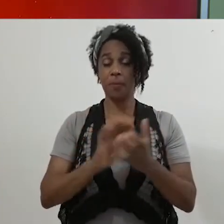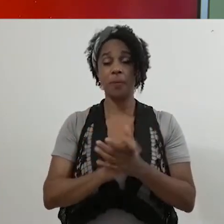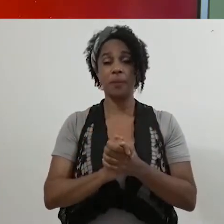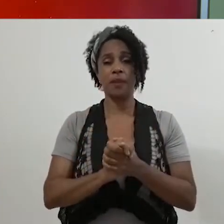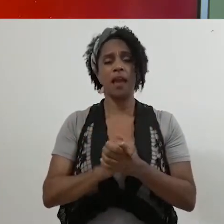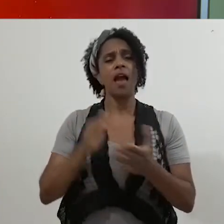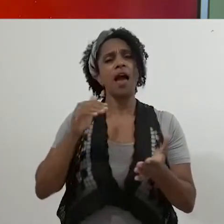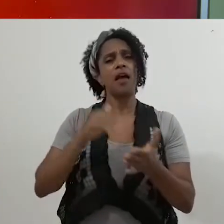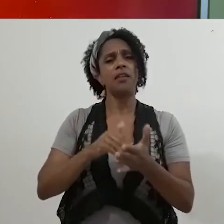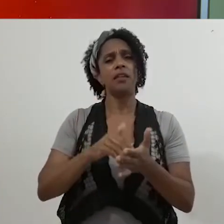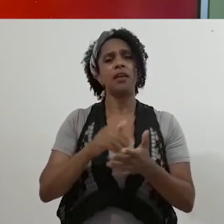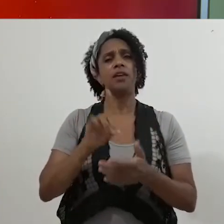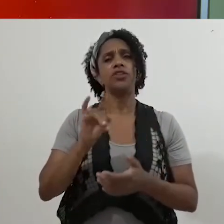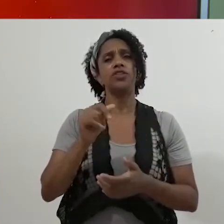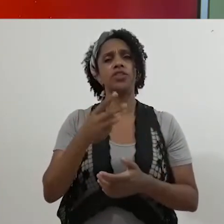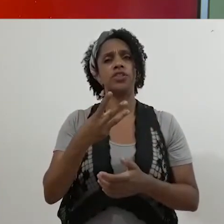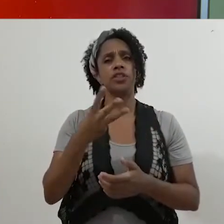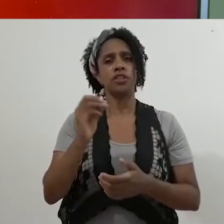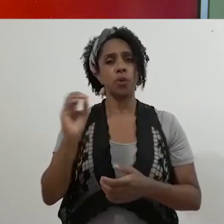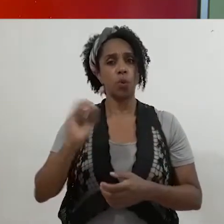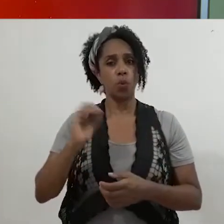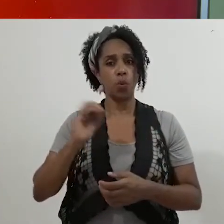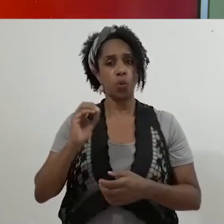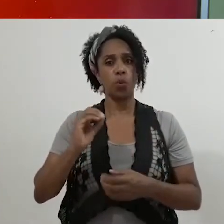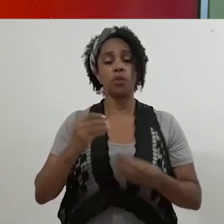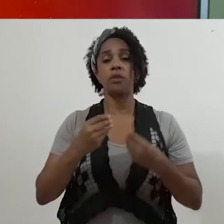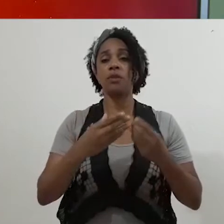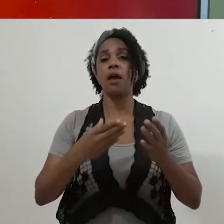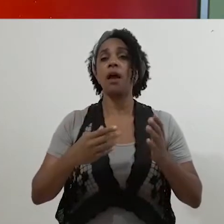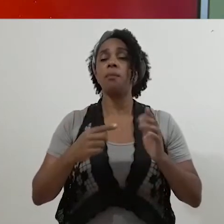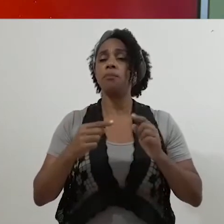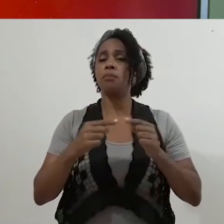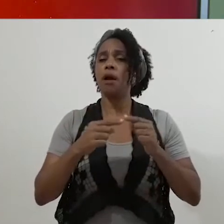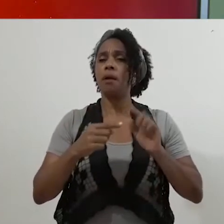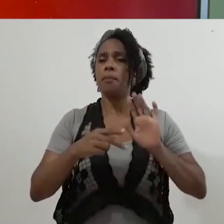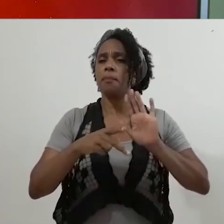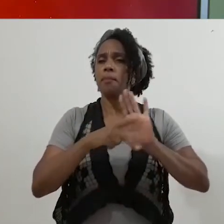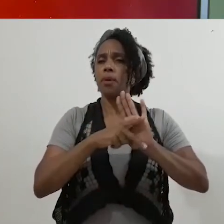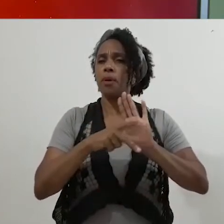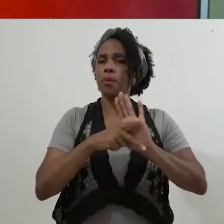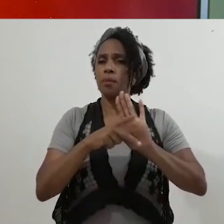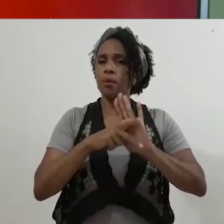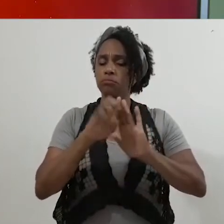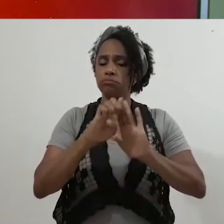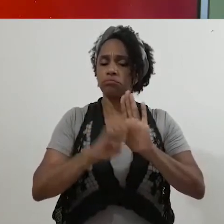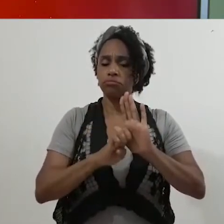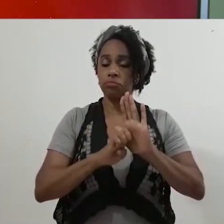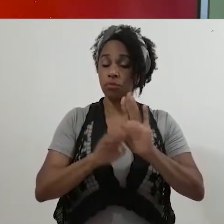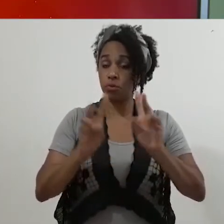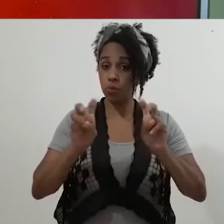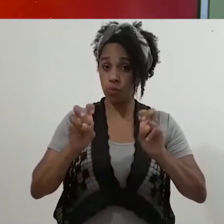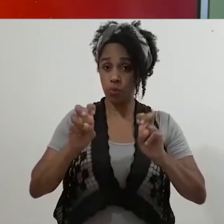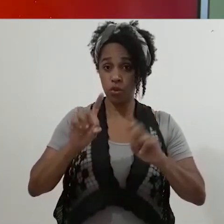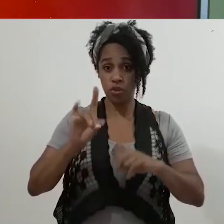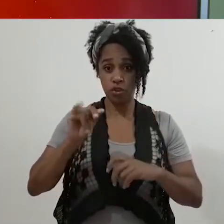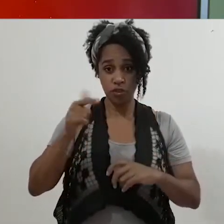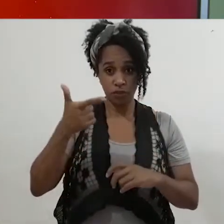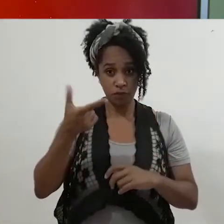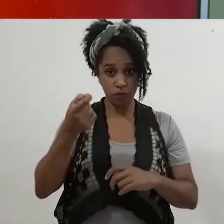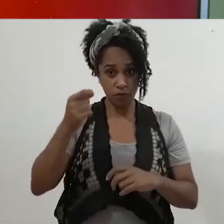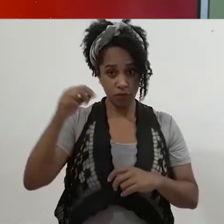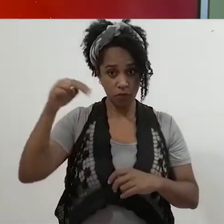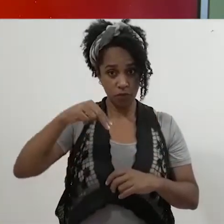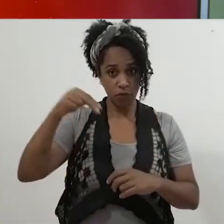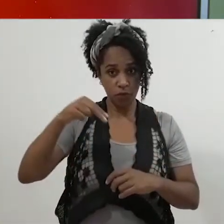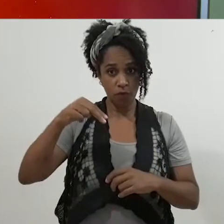servidores dos campi podem submeter propostas para o edital 20 de novembro, Dia Nacional